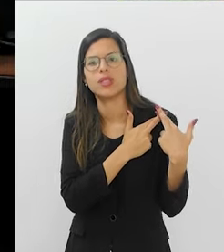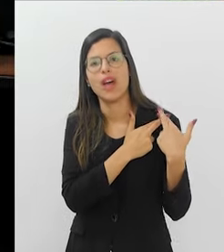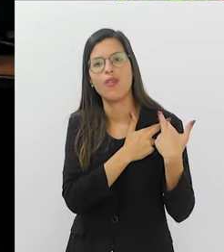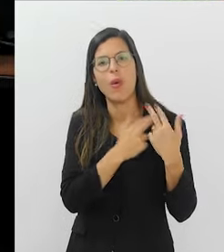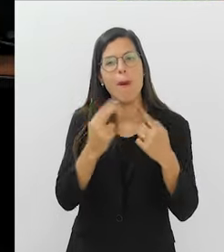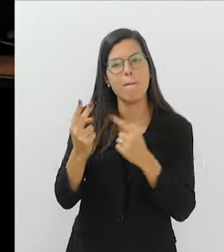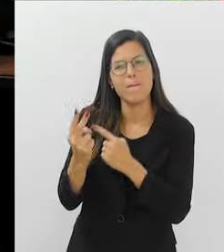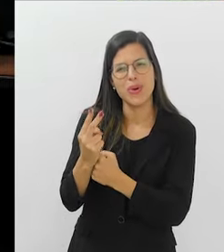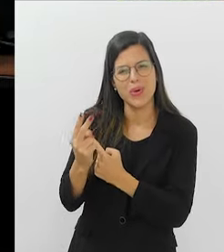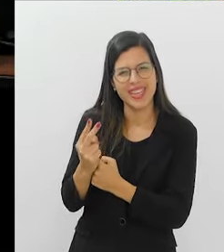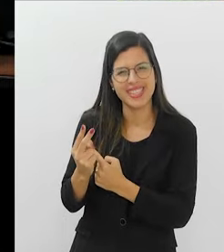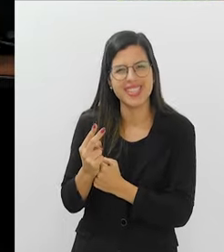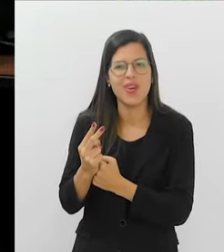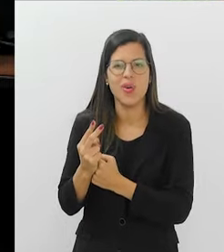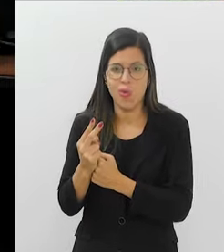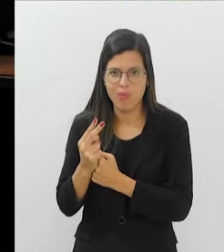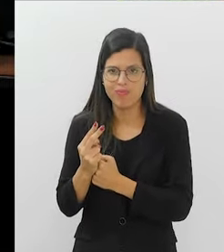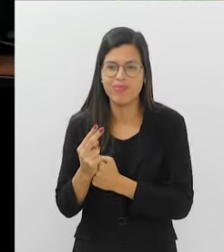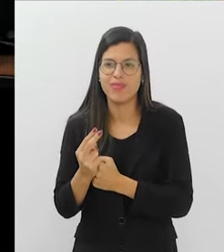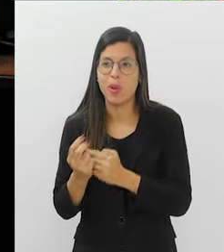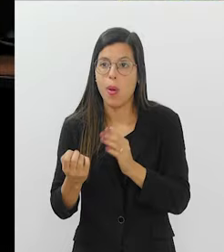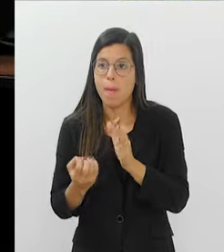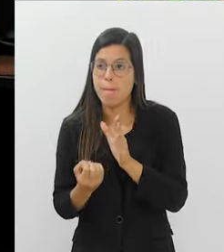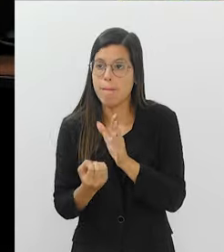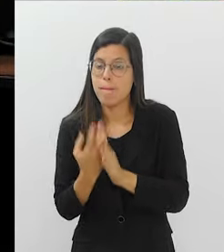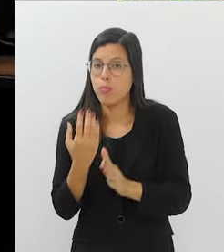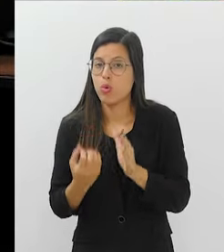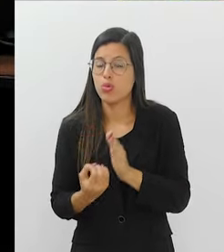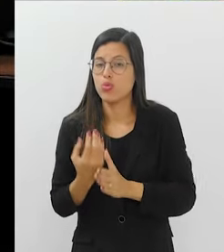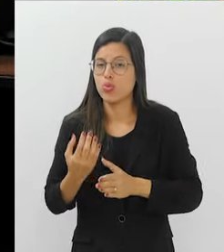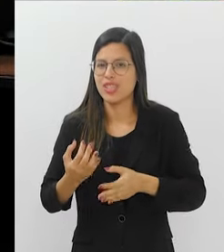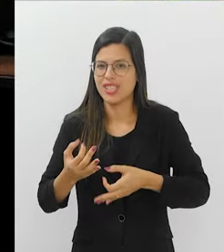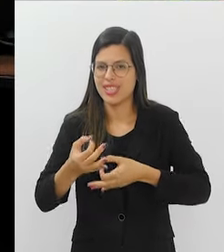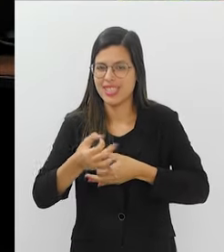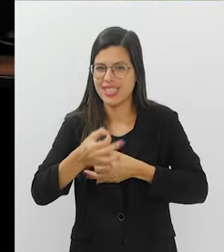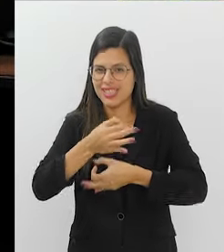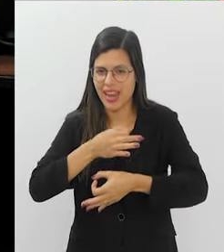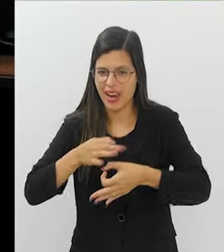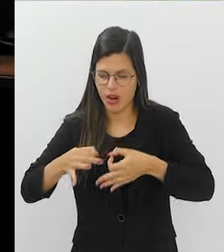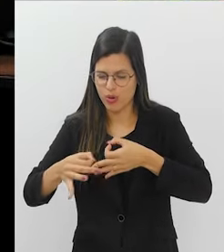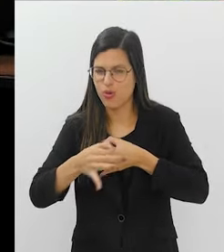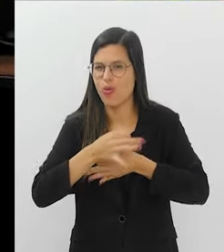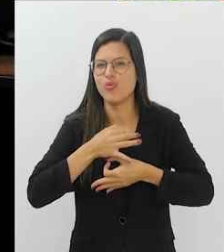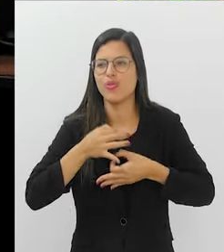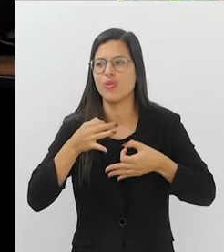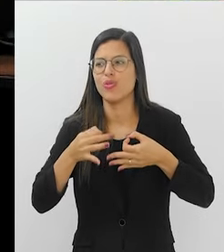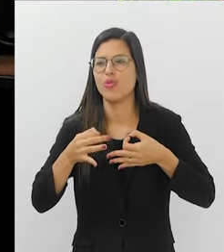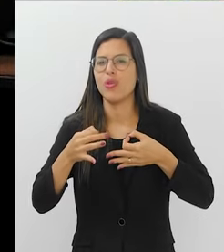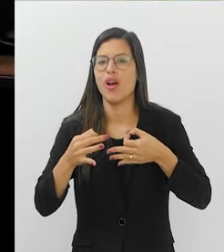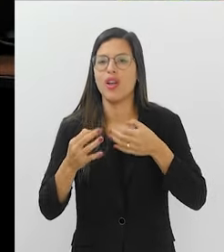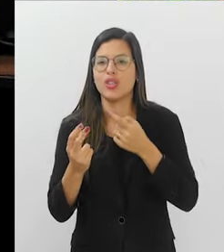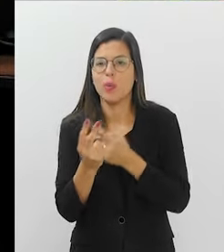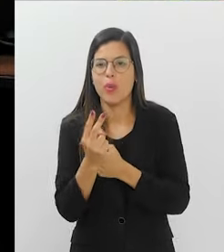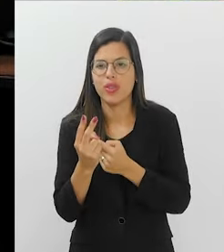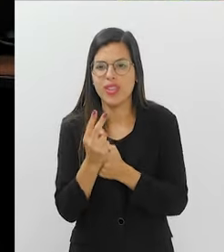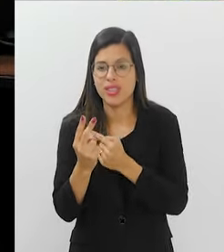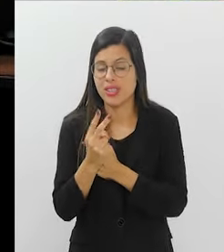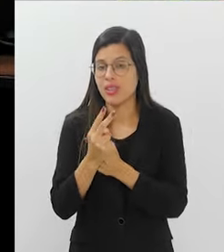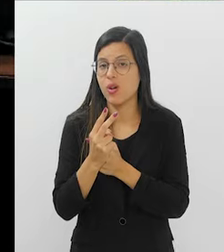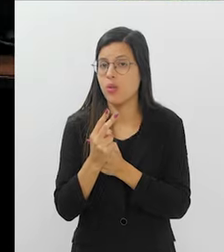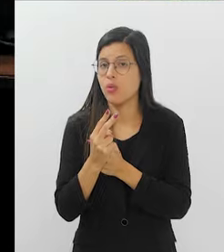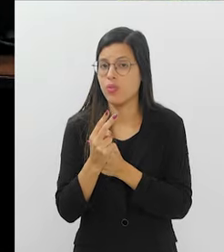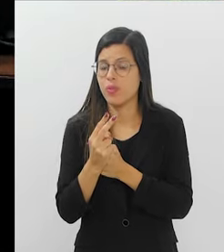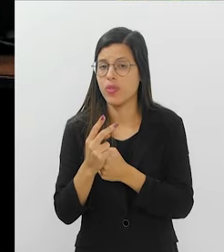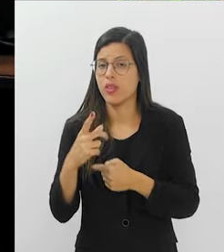pela nossa imunidade, né? Ele é um dos maiores produtores de células da imunidade. De imunidade, de